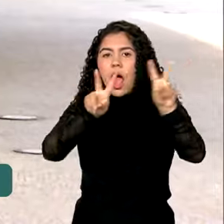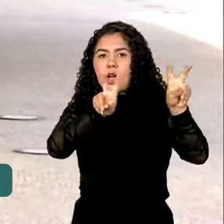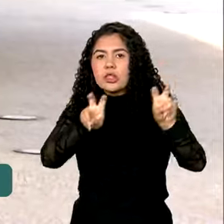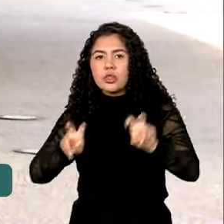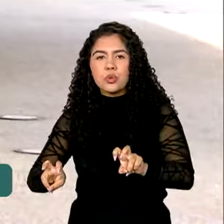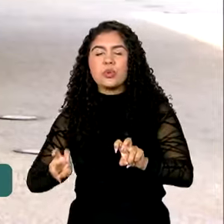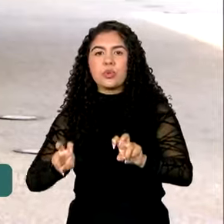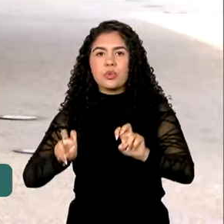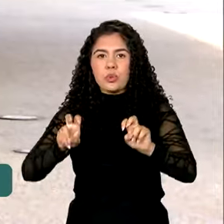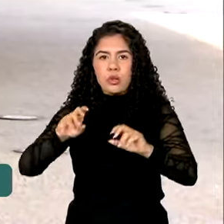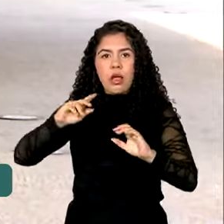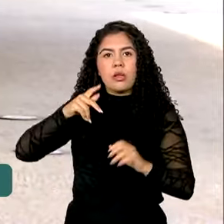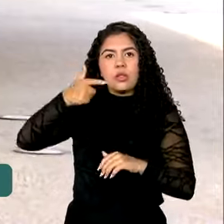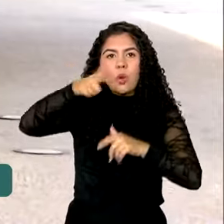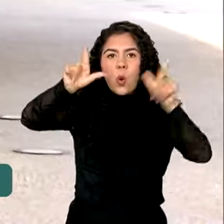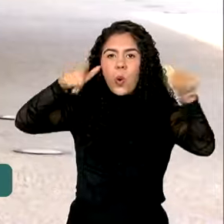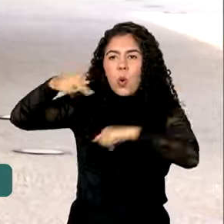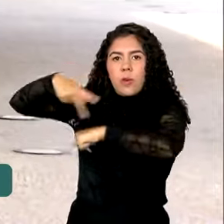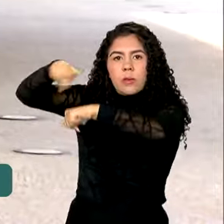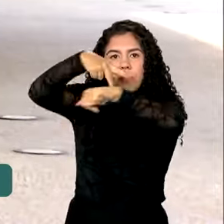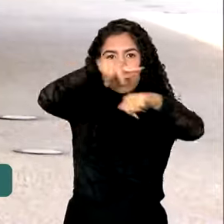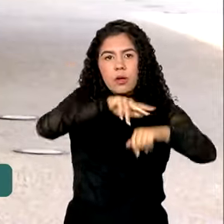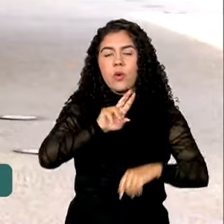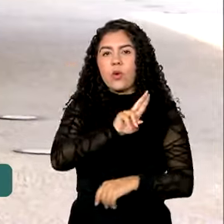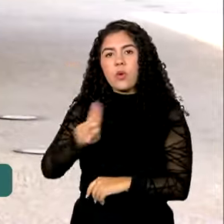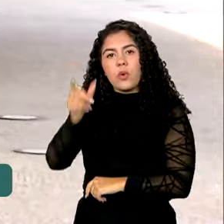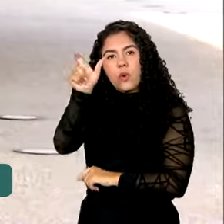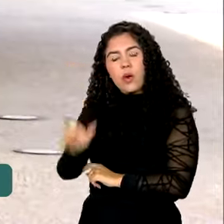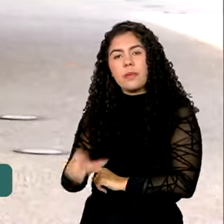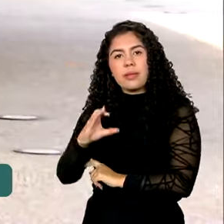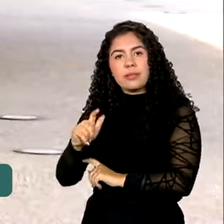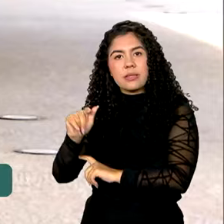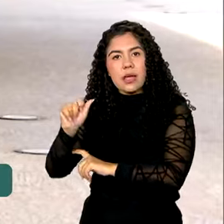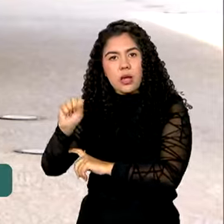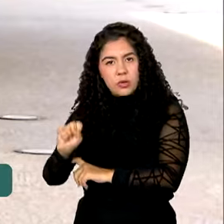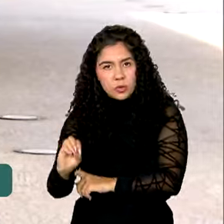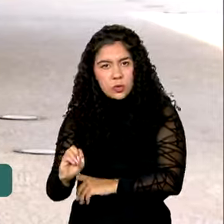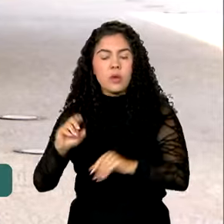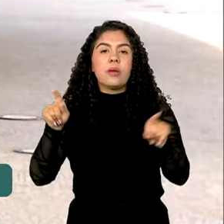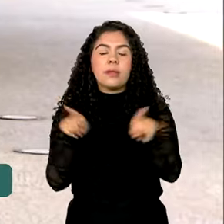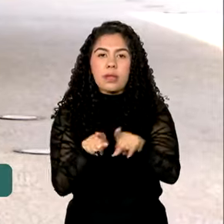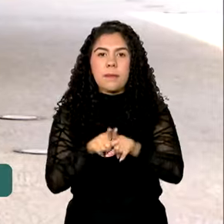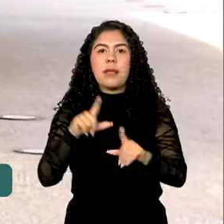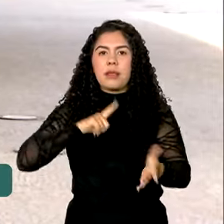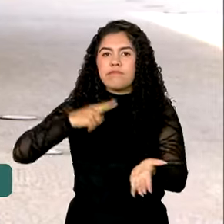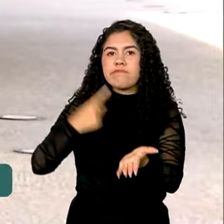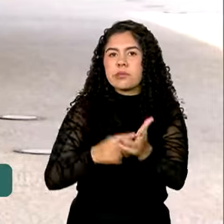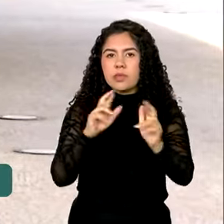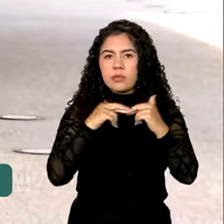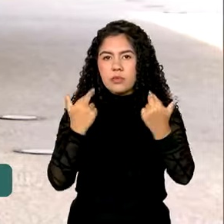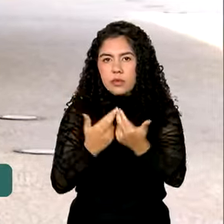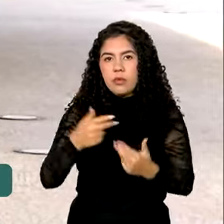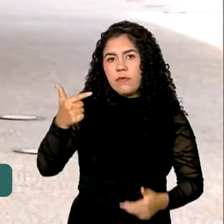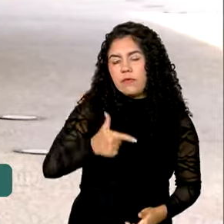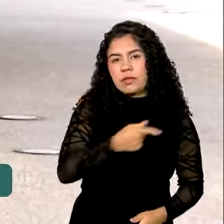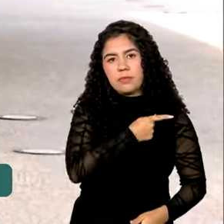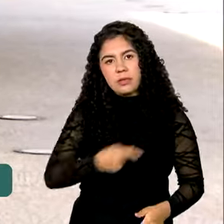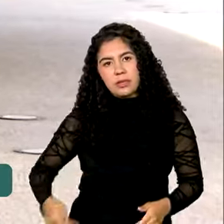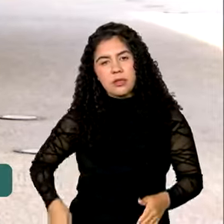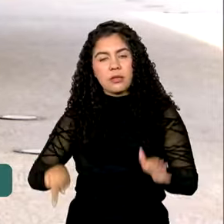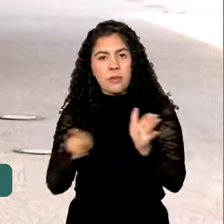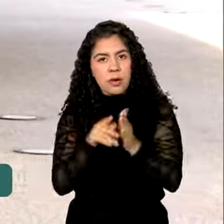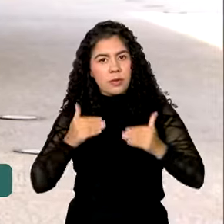Amorim. Mais cedo, Kicillof também se reuniu com o vice-presidente e ministro do Desenvolvimento, Indústria,